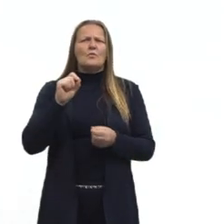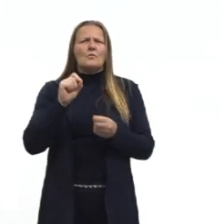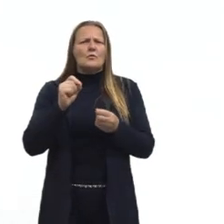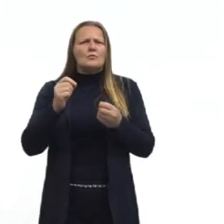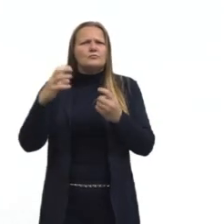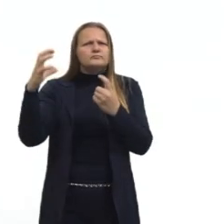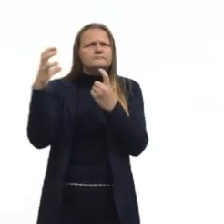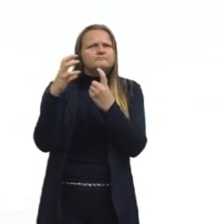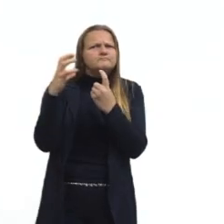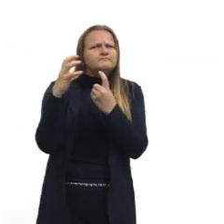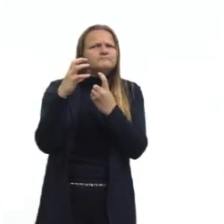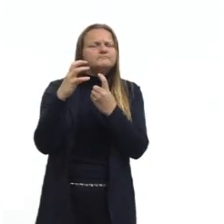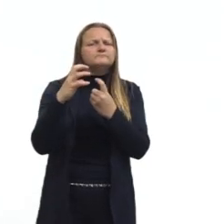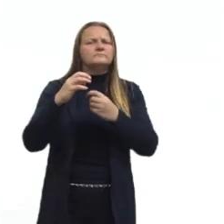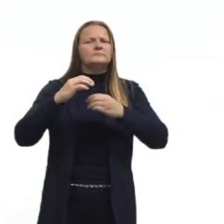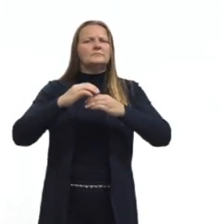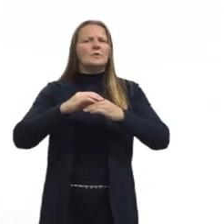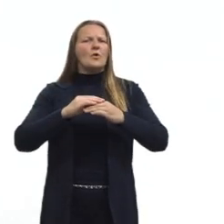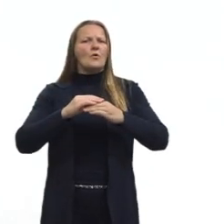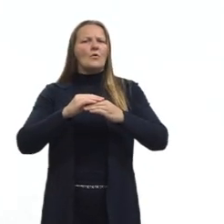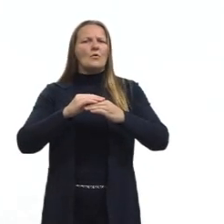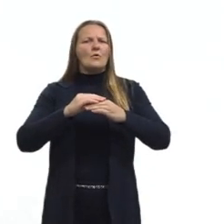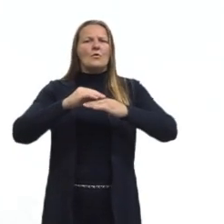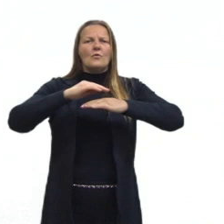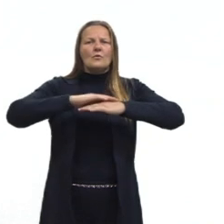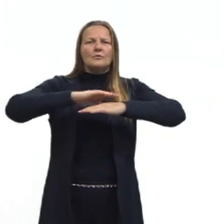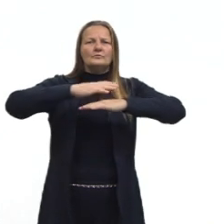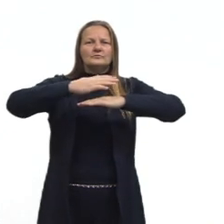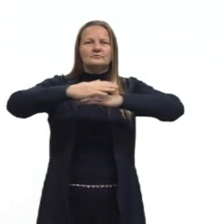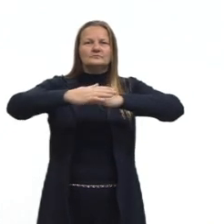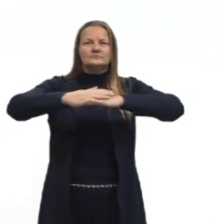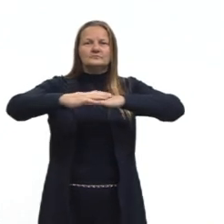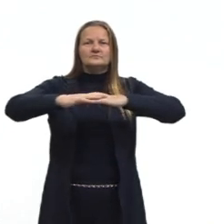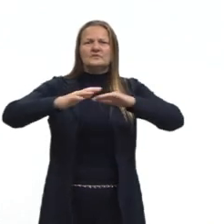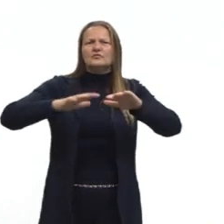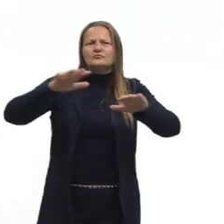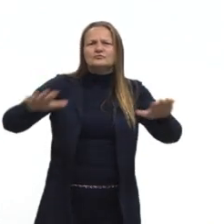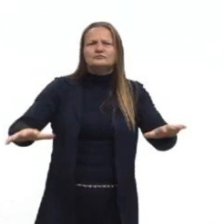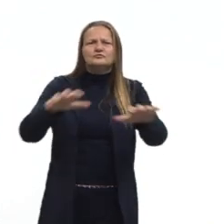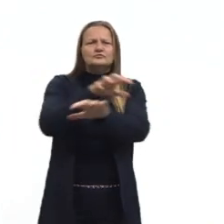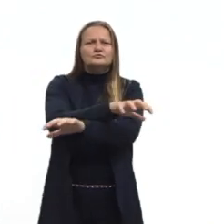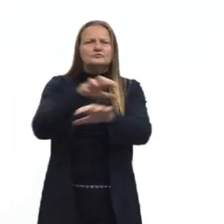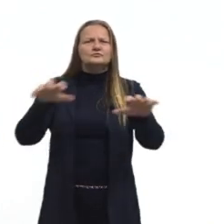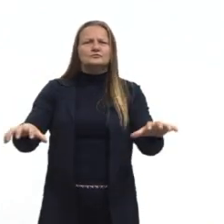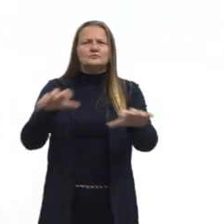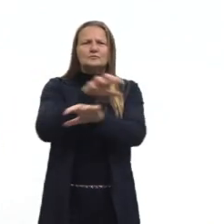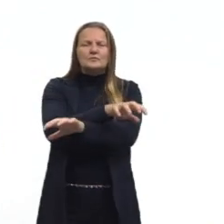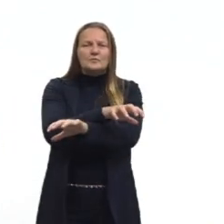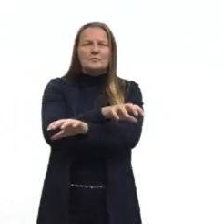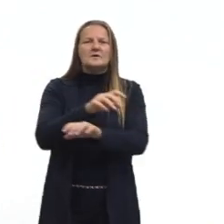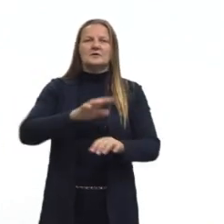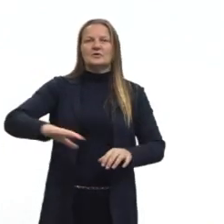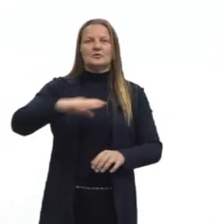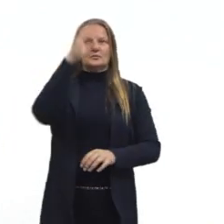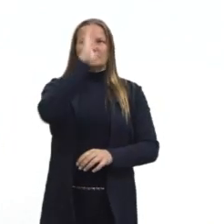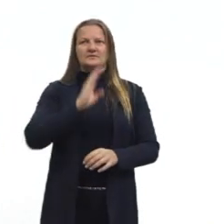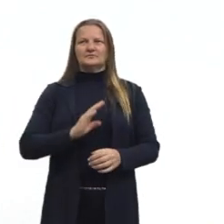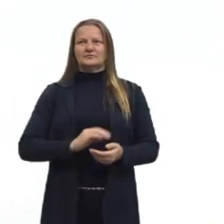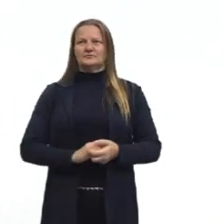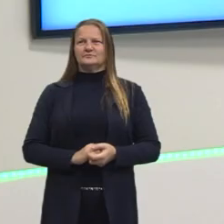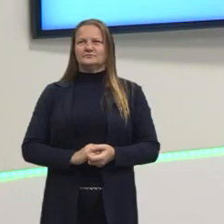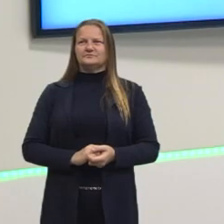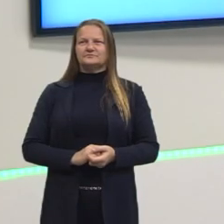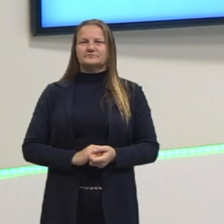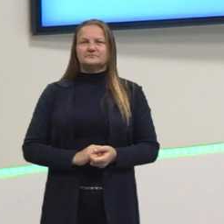biomas brasileiros e o ataque à vida. Parte 1. Por quê? Porque vão ter duas